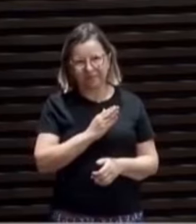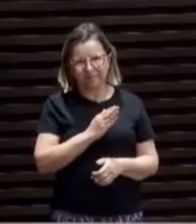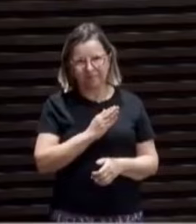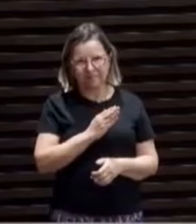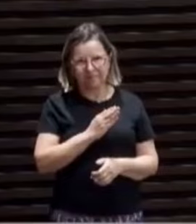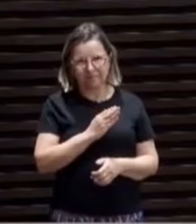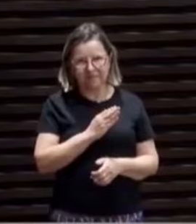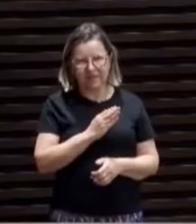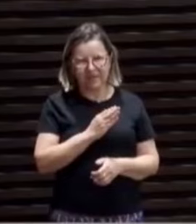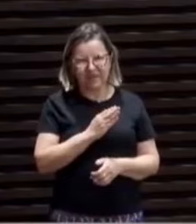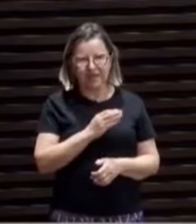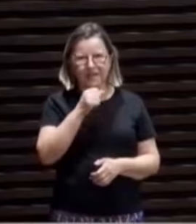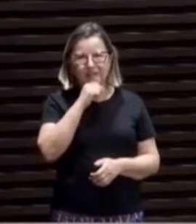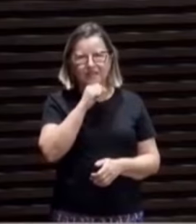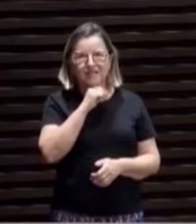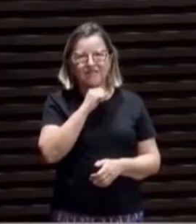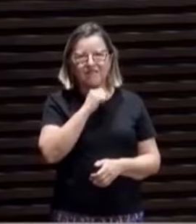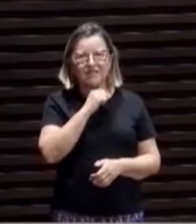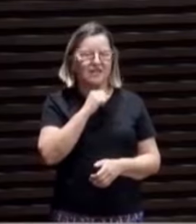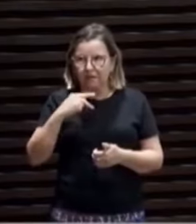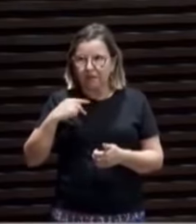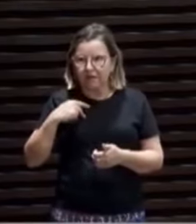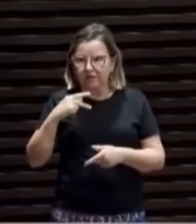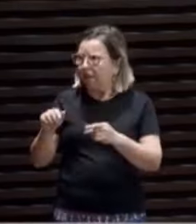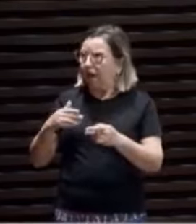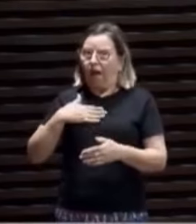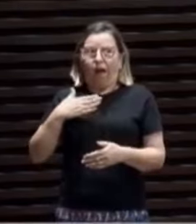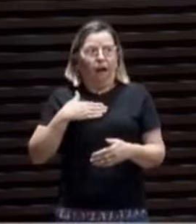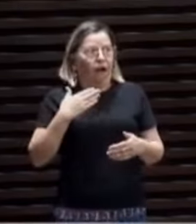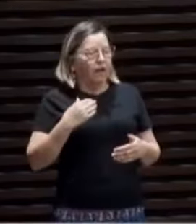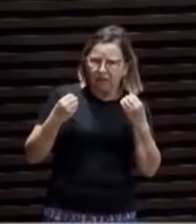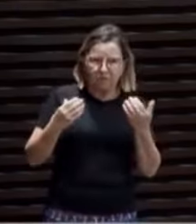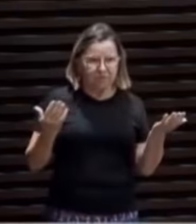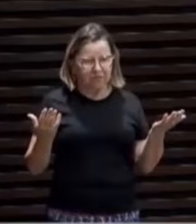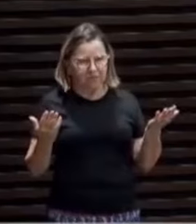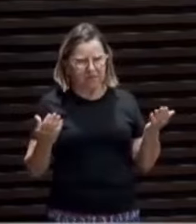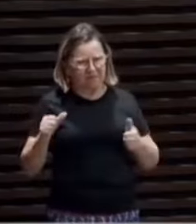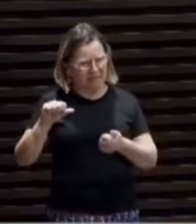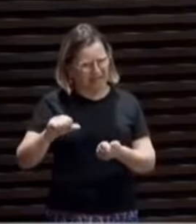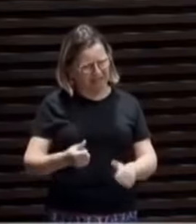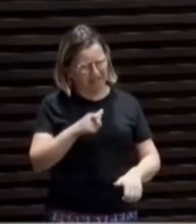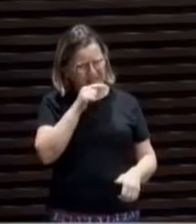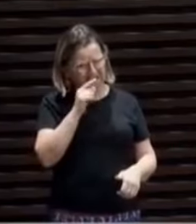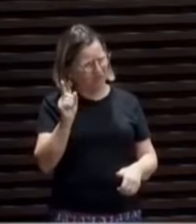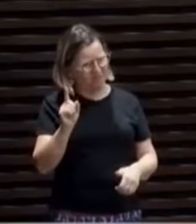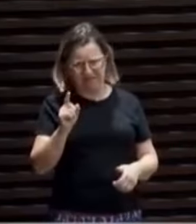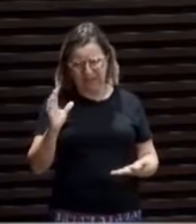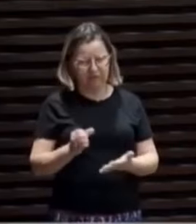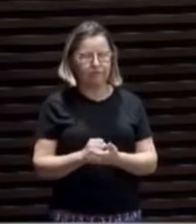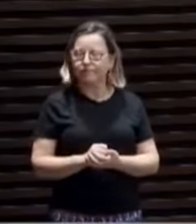tirar velho homem de dentro de ninguém. Que isso? Como assim que o batismo das águas não salva?